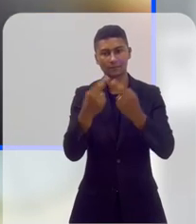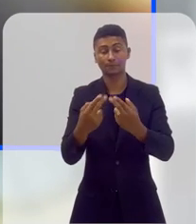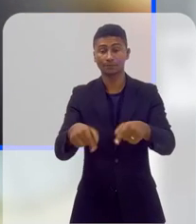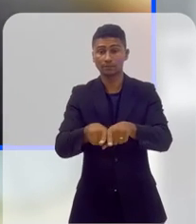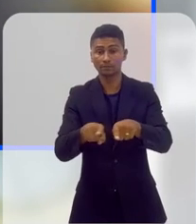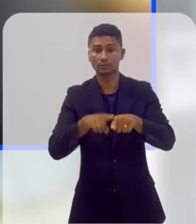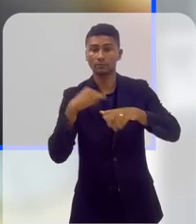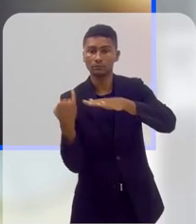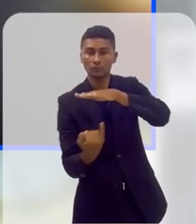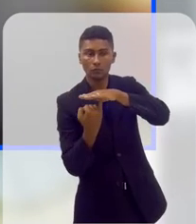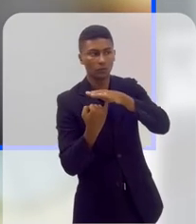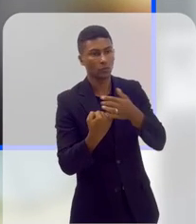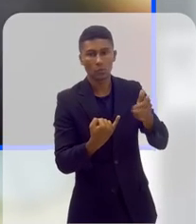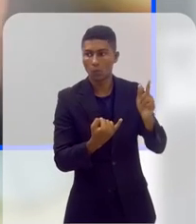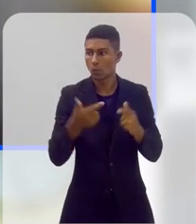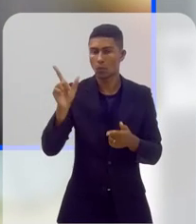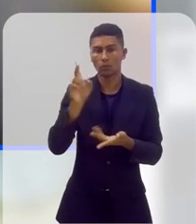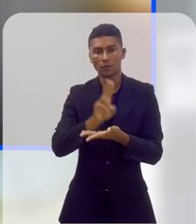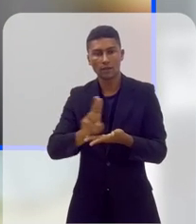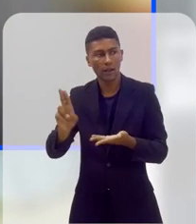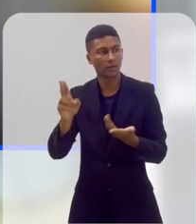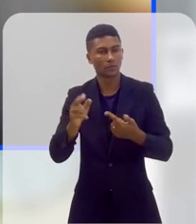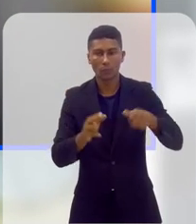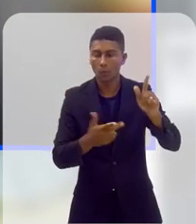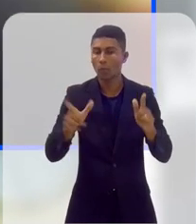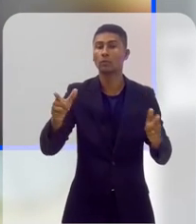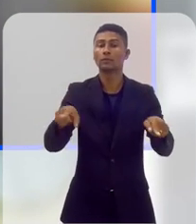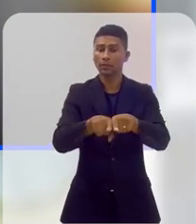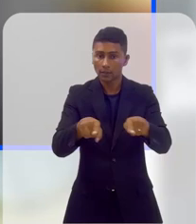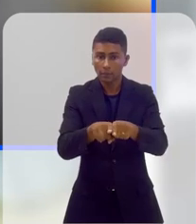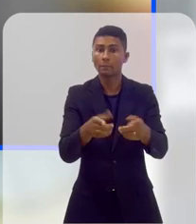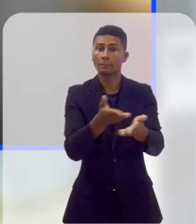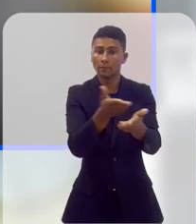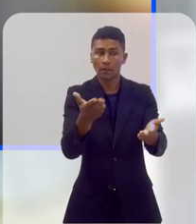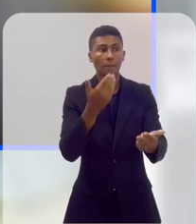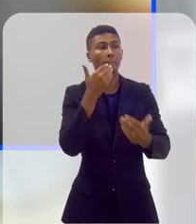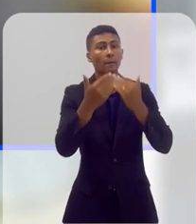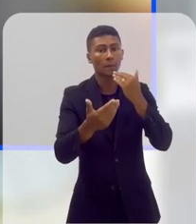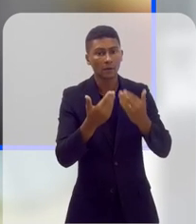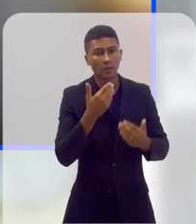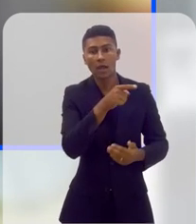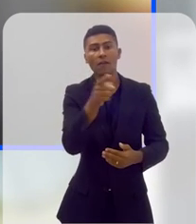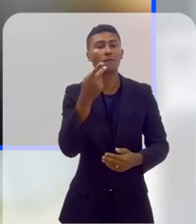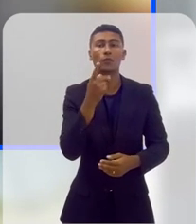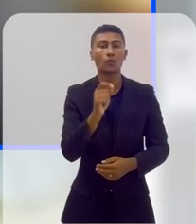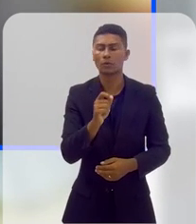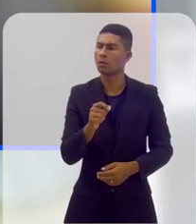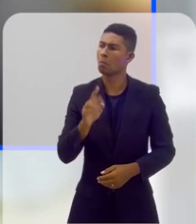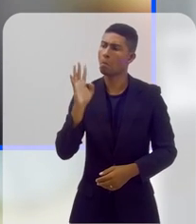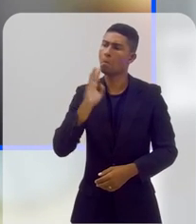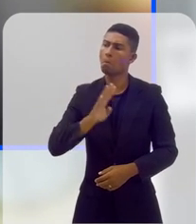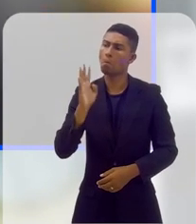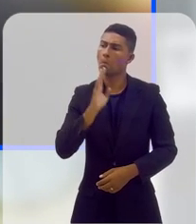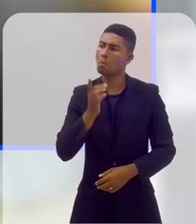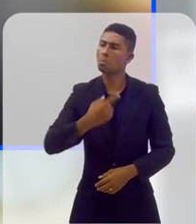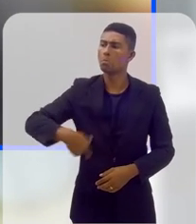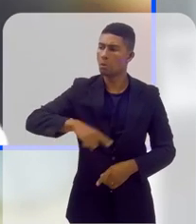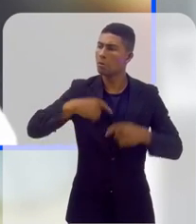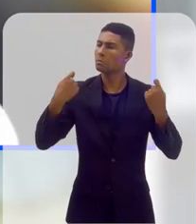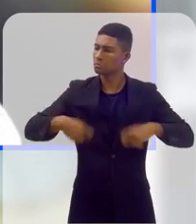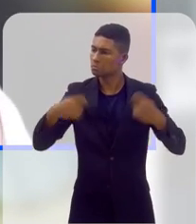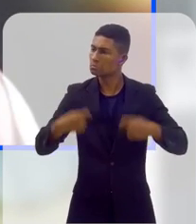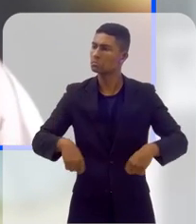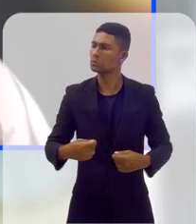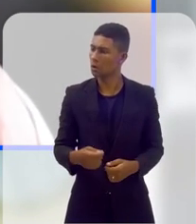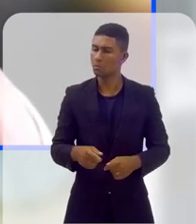precisamos fazer algo um pouquinho mais particularizado, né? Óbvio que nós estamos lutando por direitos humanos, mas nós temos que lutar pelos direitos humanos